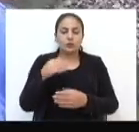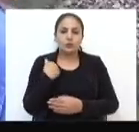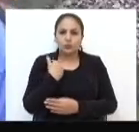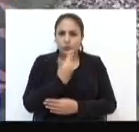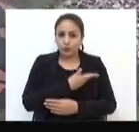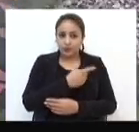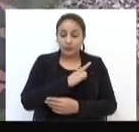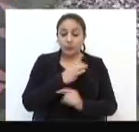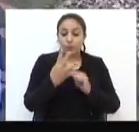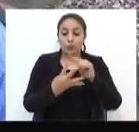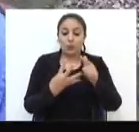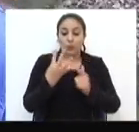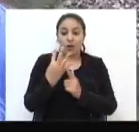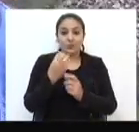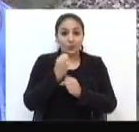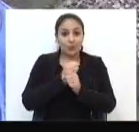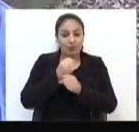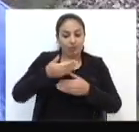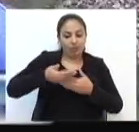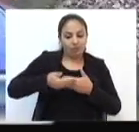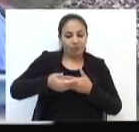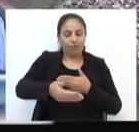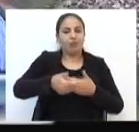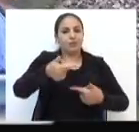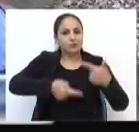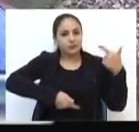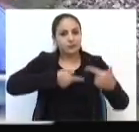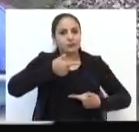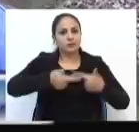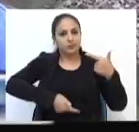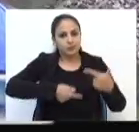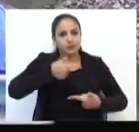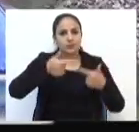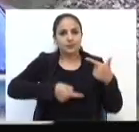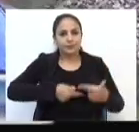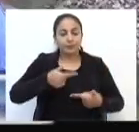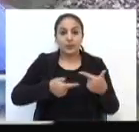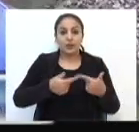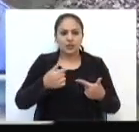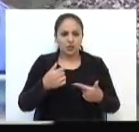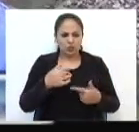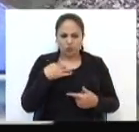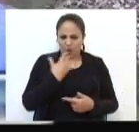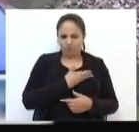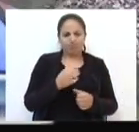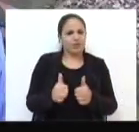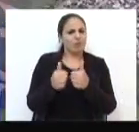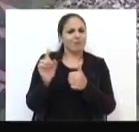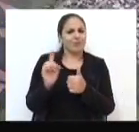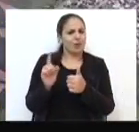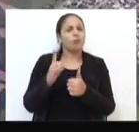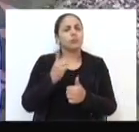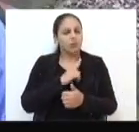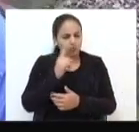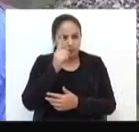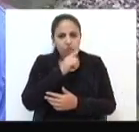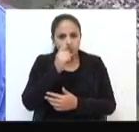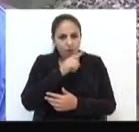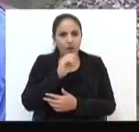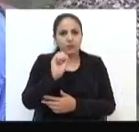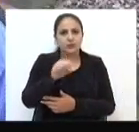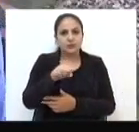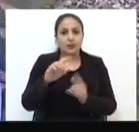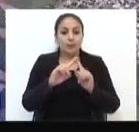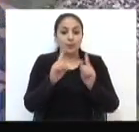Nós temos quatro anos agora de trabalho intenso, não fomos melhores do que ninguém, tivemos falha sim, mas